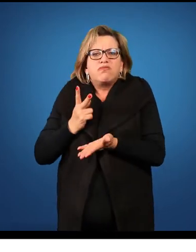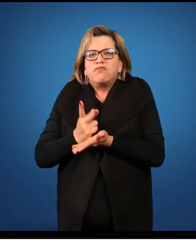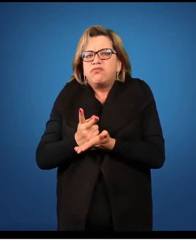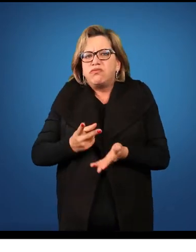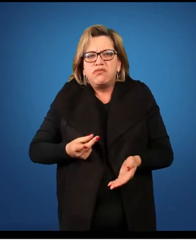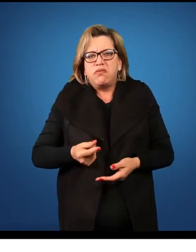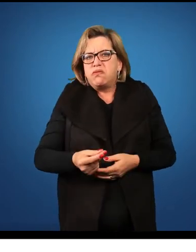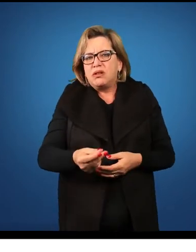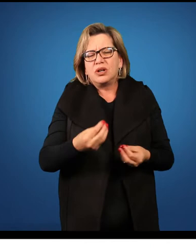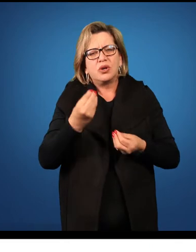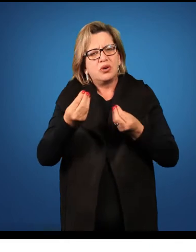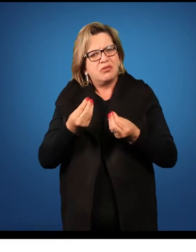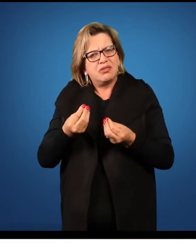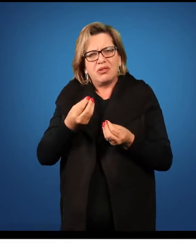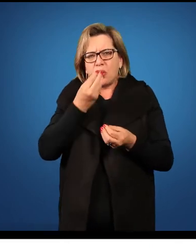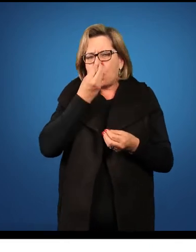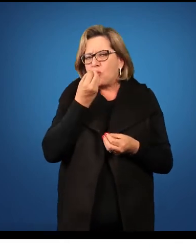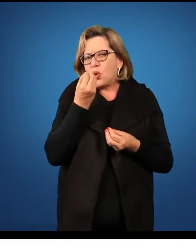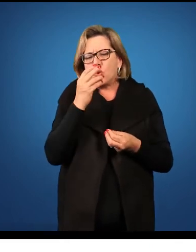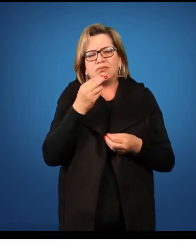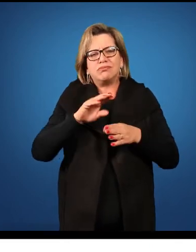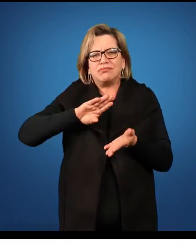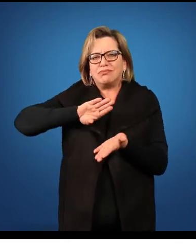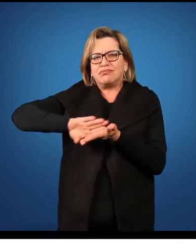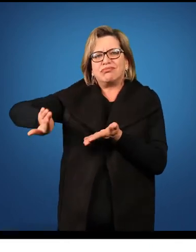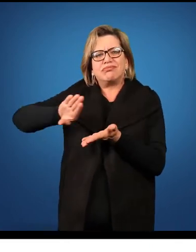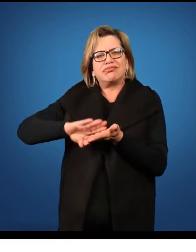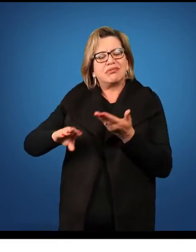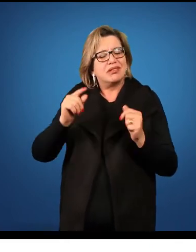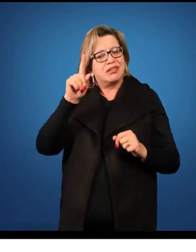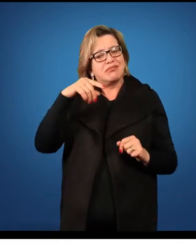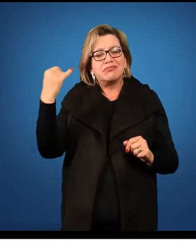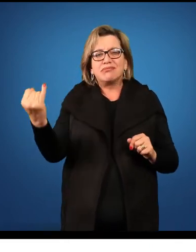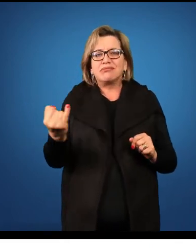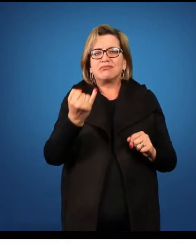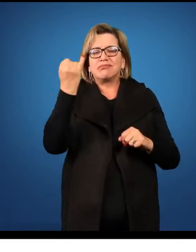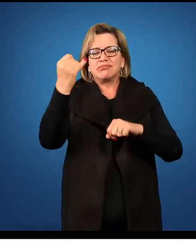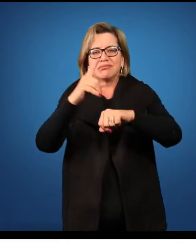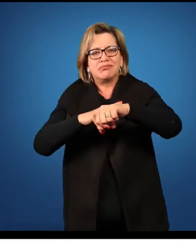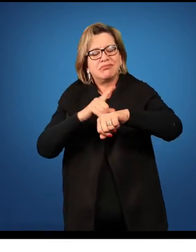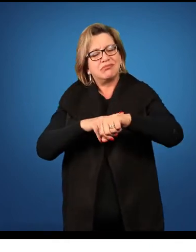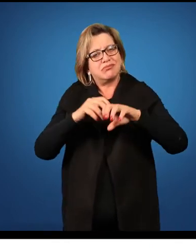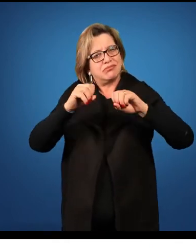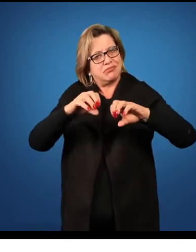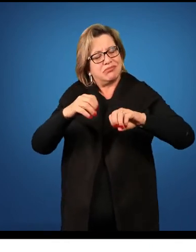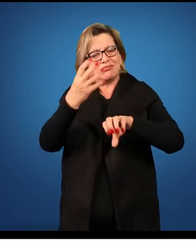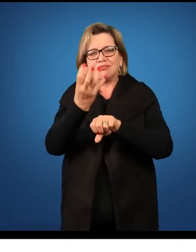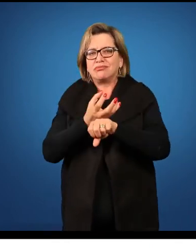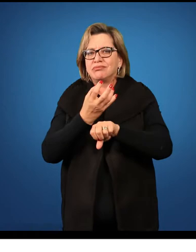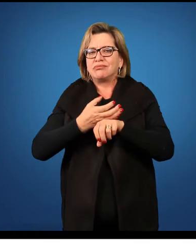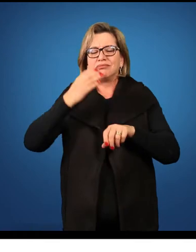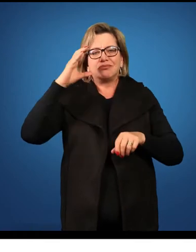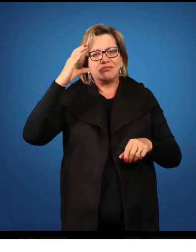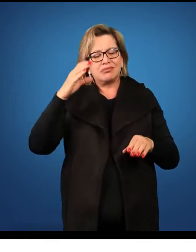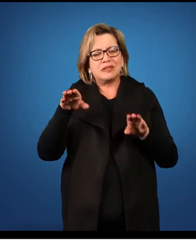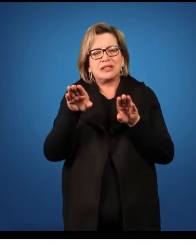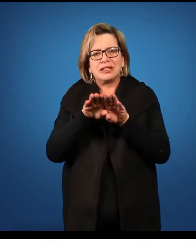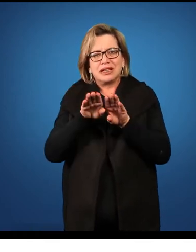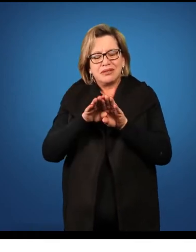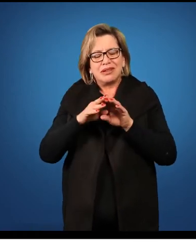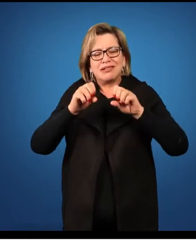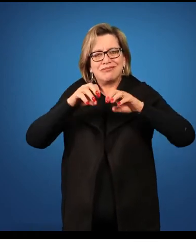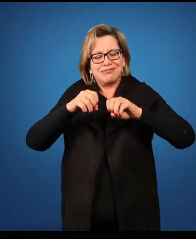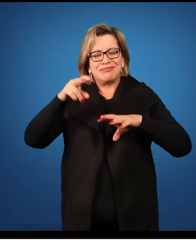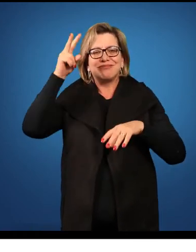ele foi refutado. Então, é muito importante, no momento que nós vamos trabalhar a disciplina de ciências, nós também trabalharmos a